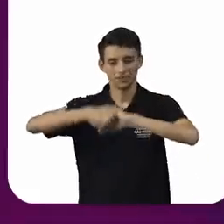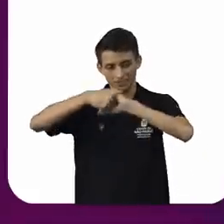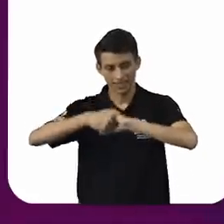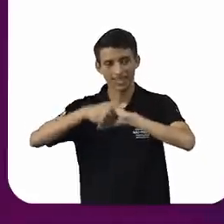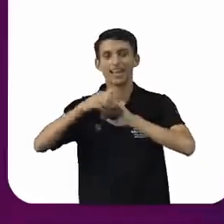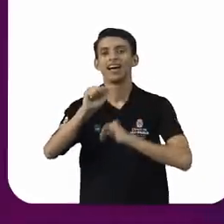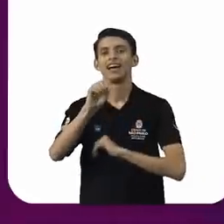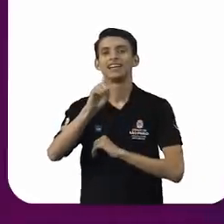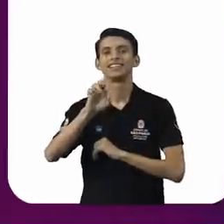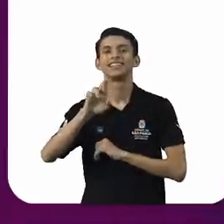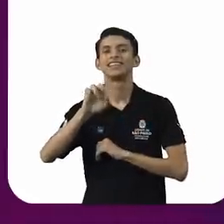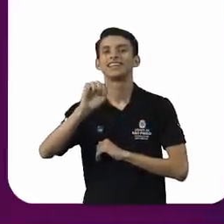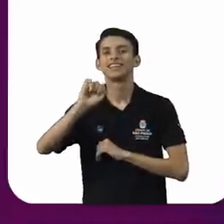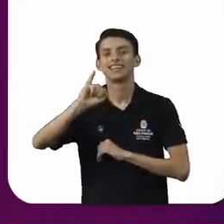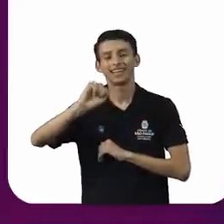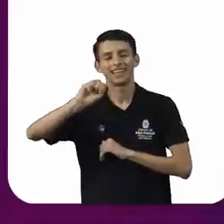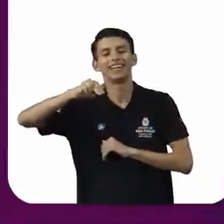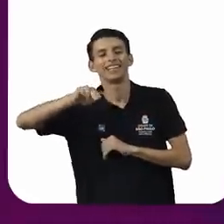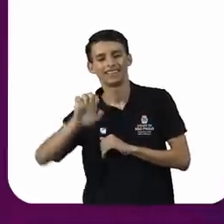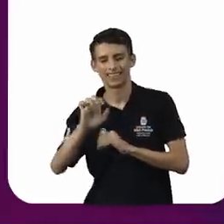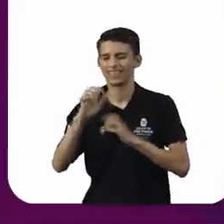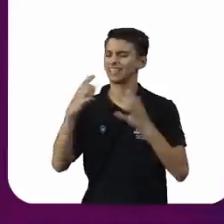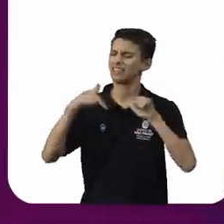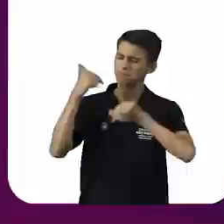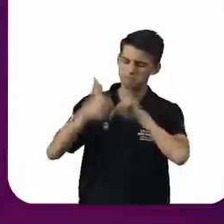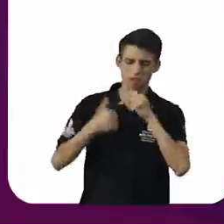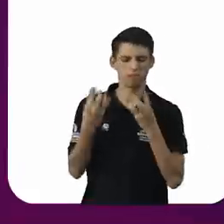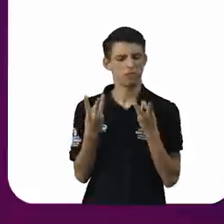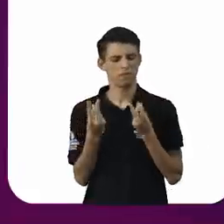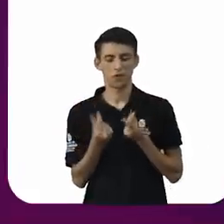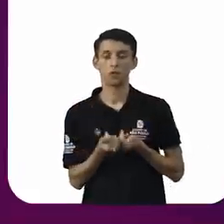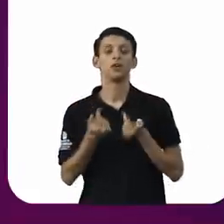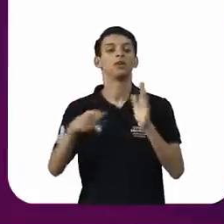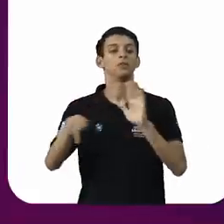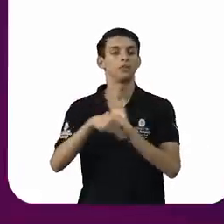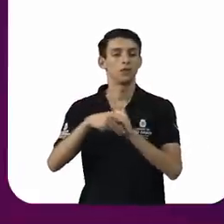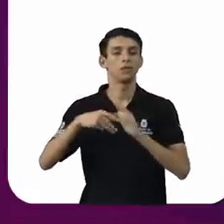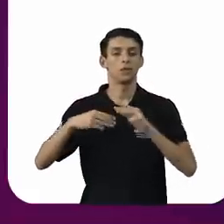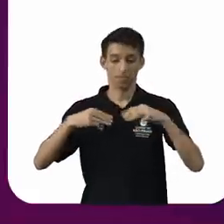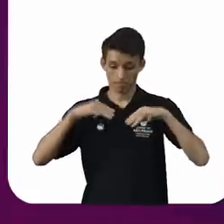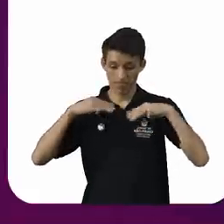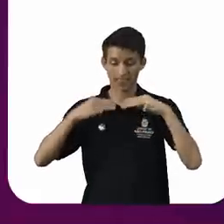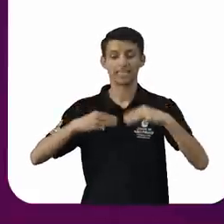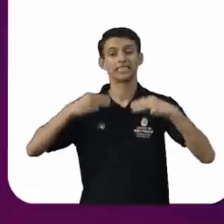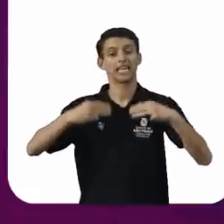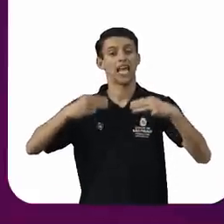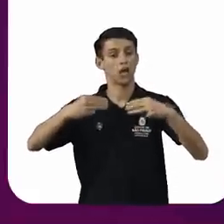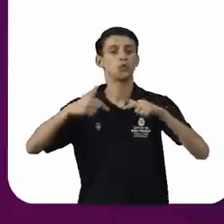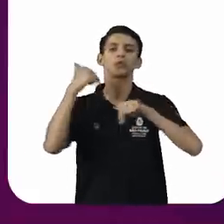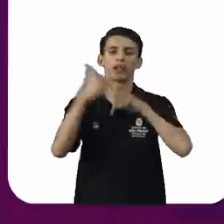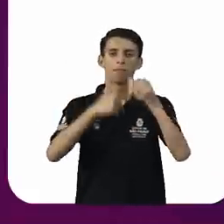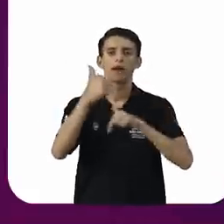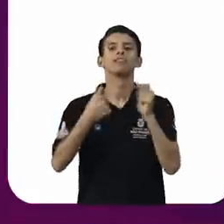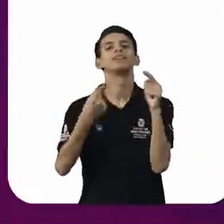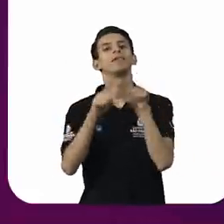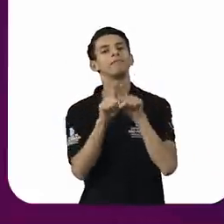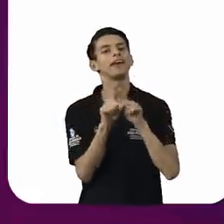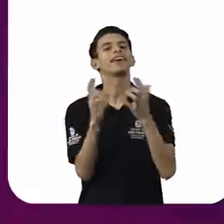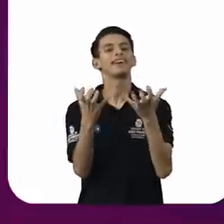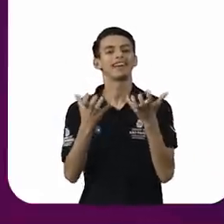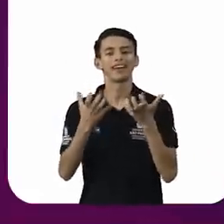pessoa que eu admiro muito, que faz um trabalho incrível, o Ministério Público do Trabalho. E também quero fazer a minha